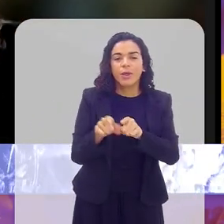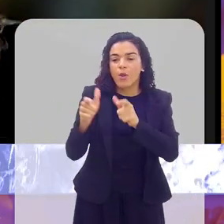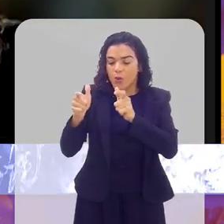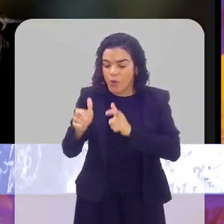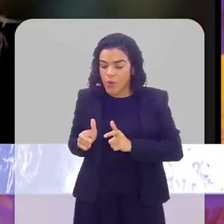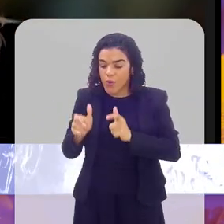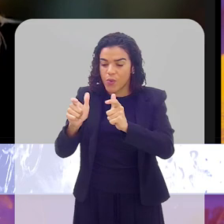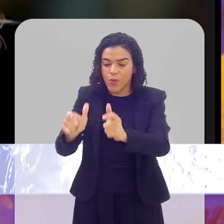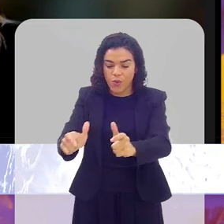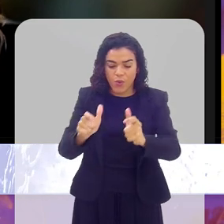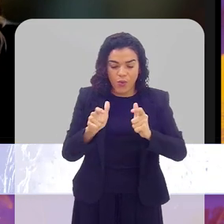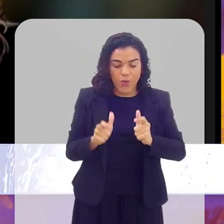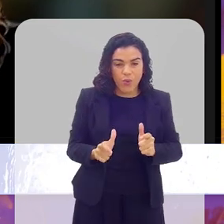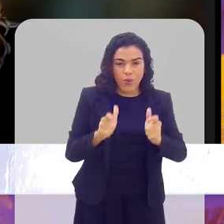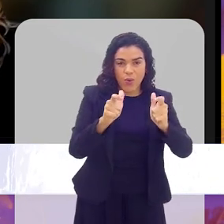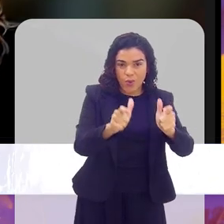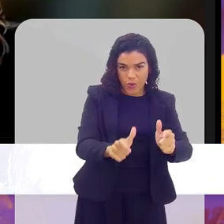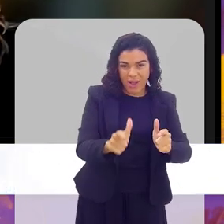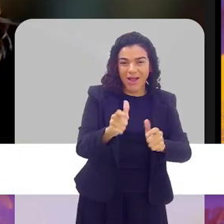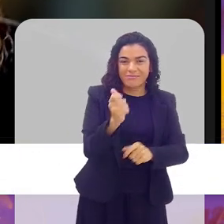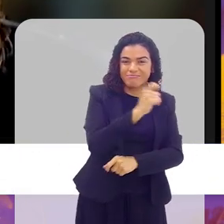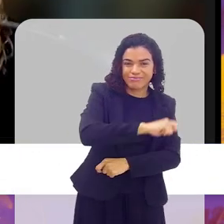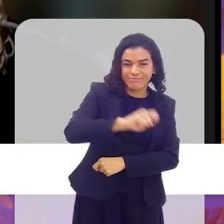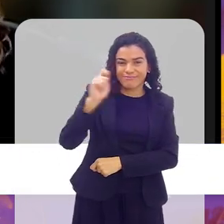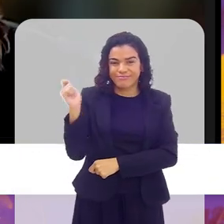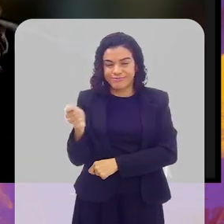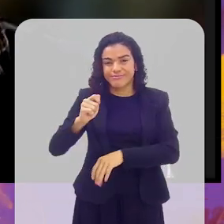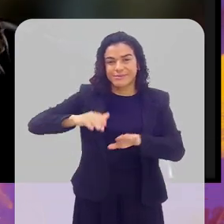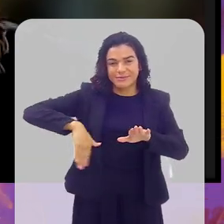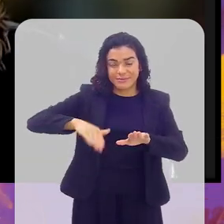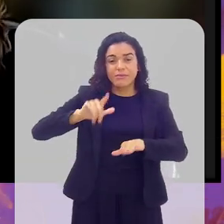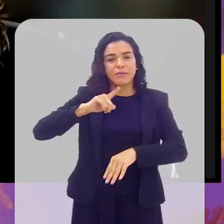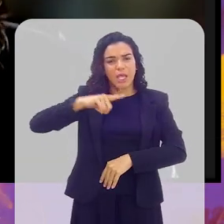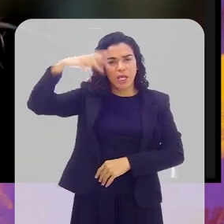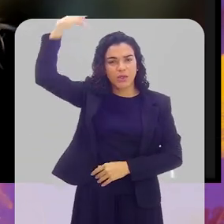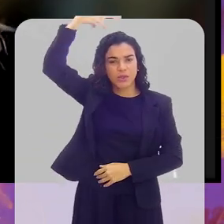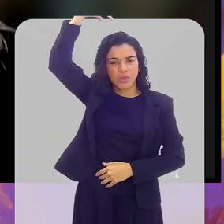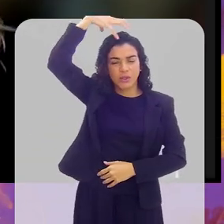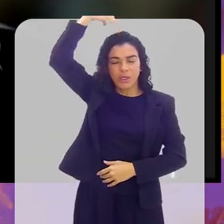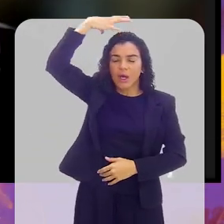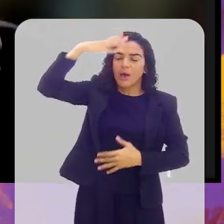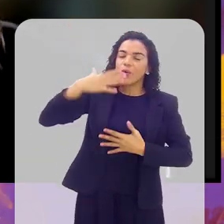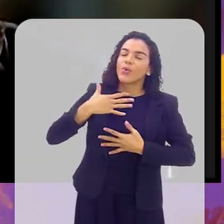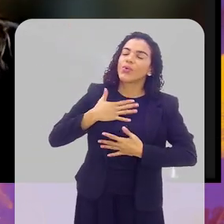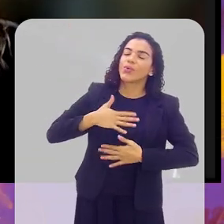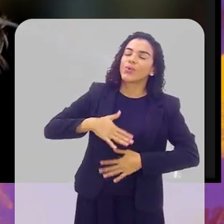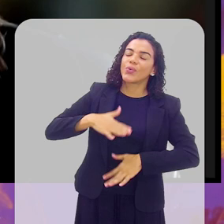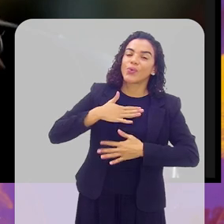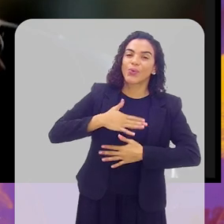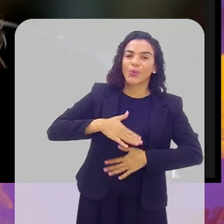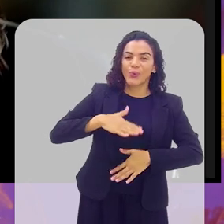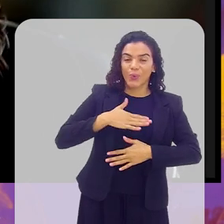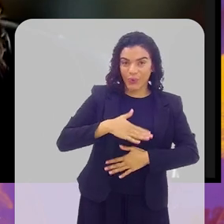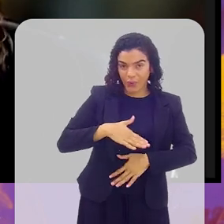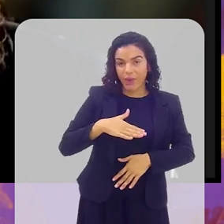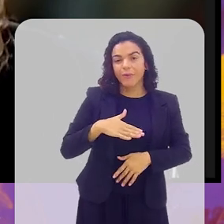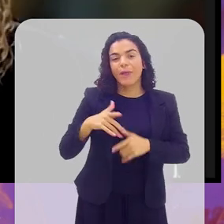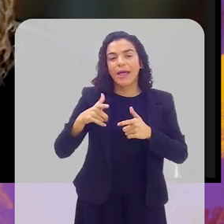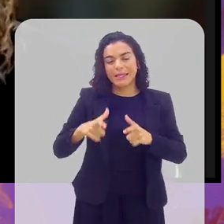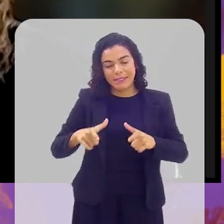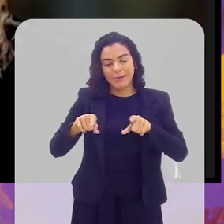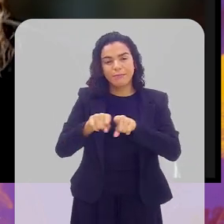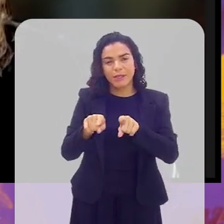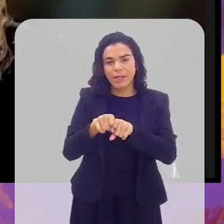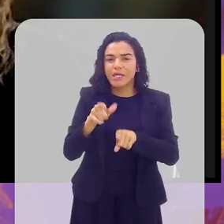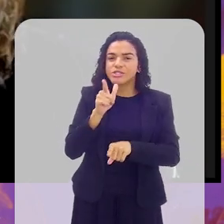Os locais onde se faz beat tênis, ter um chuveiro, ter um local para a pessoa se refrescar. A gente também, aqui no nosso